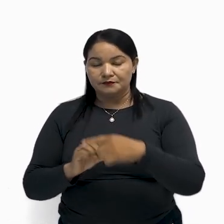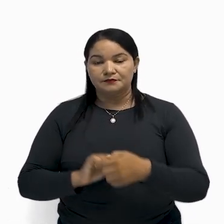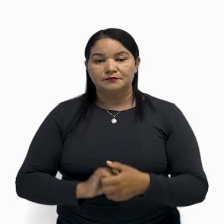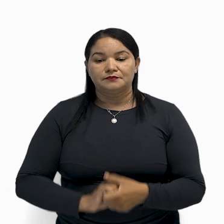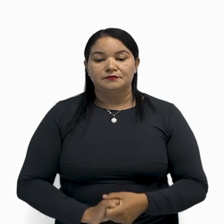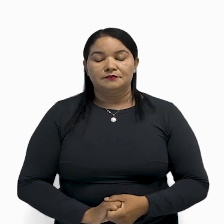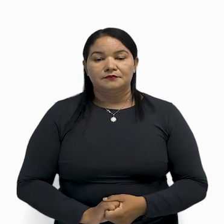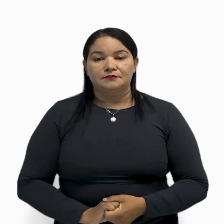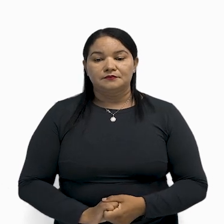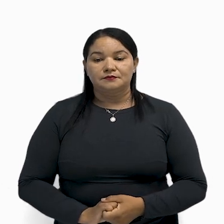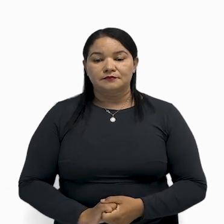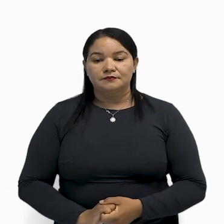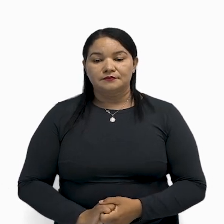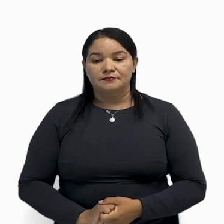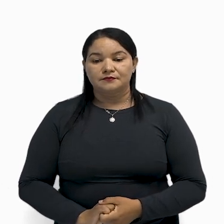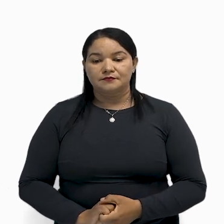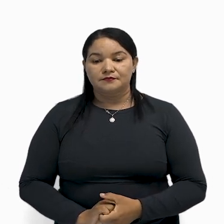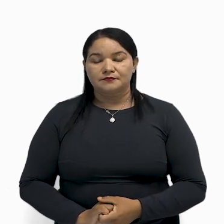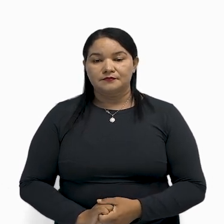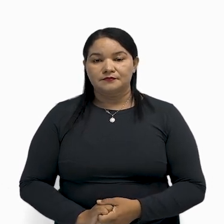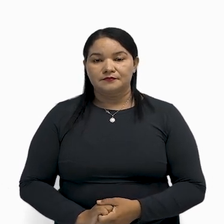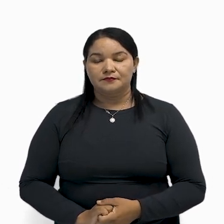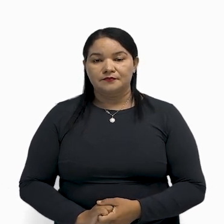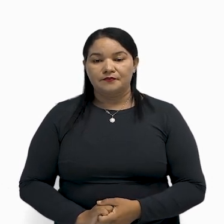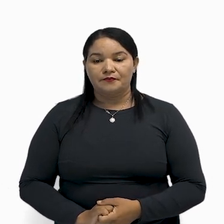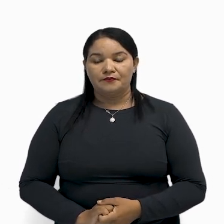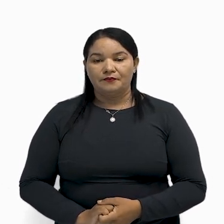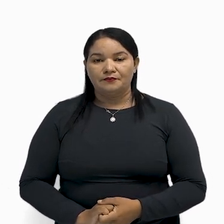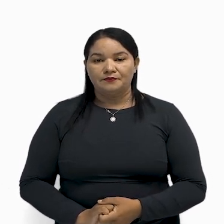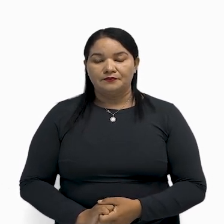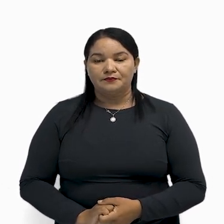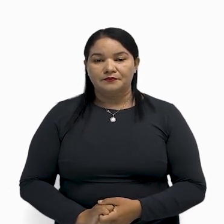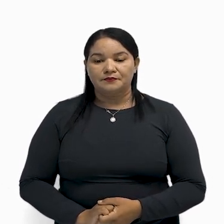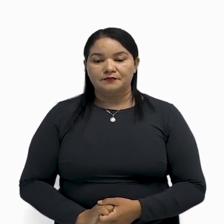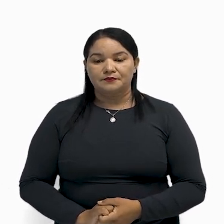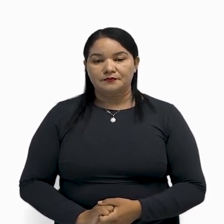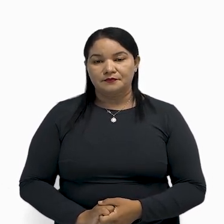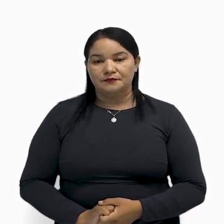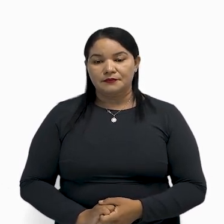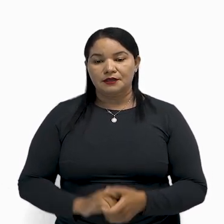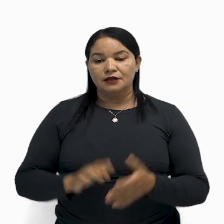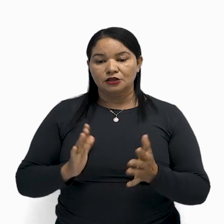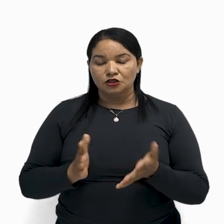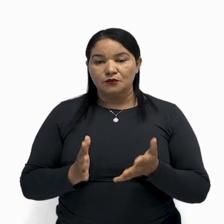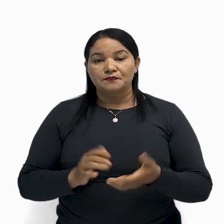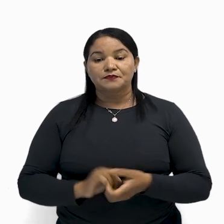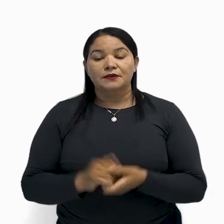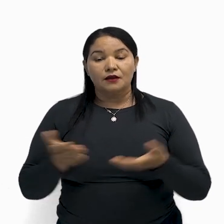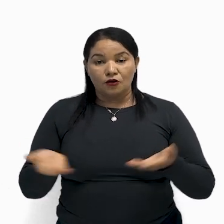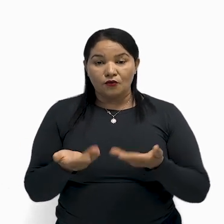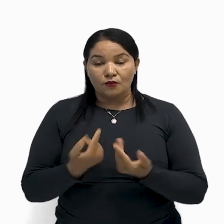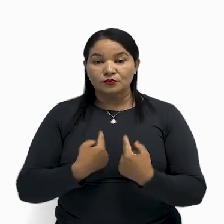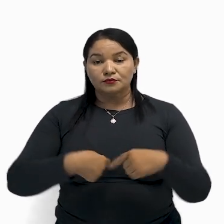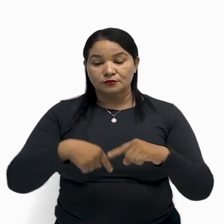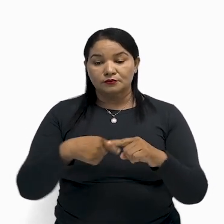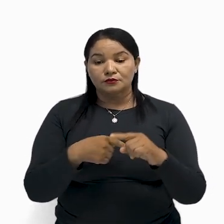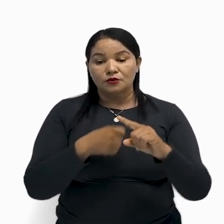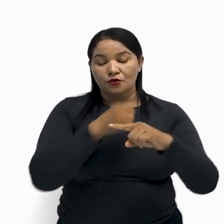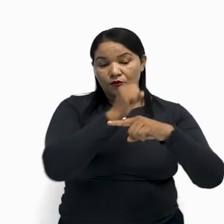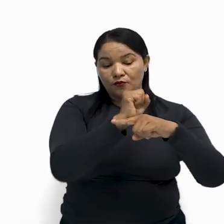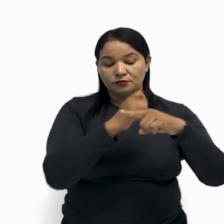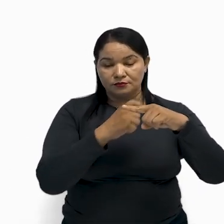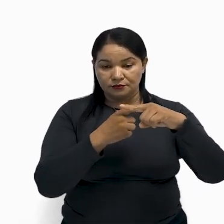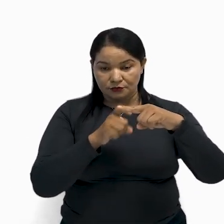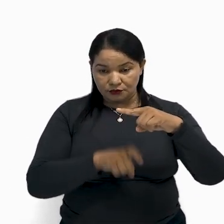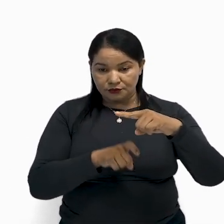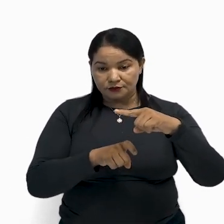Assim como 16 está para 15. Montei a minha proporção, com base nos valores, né,